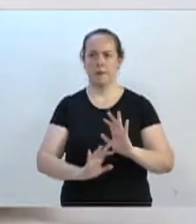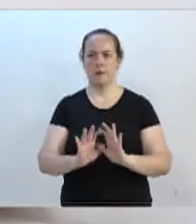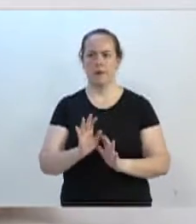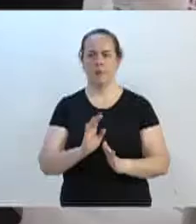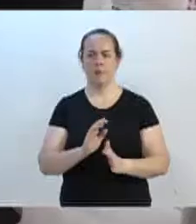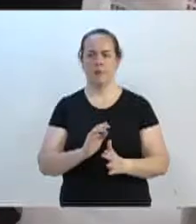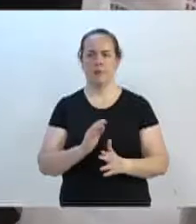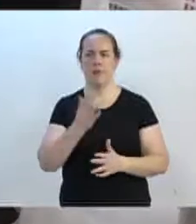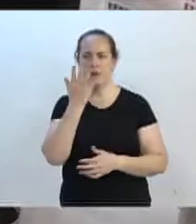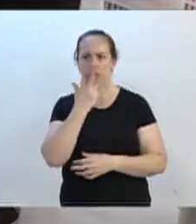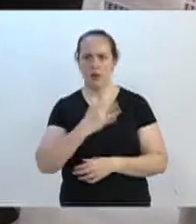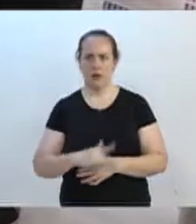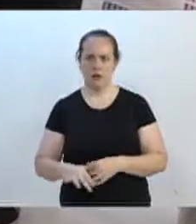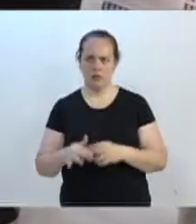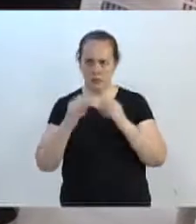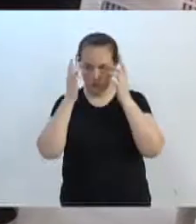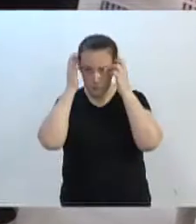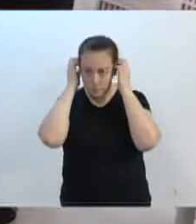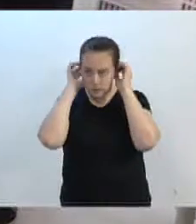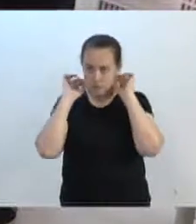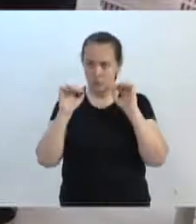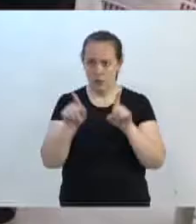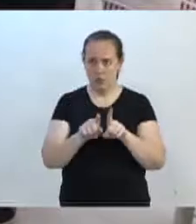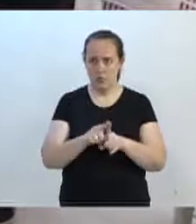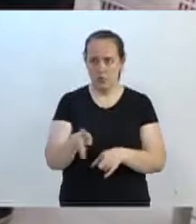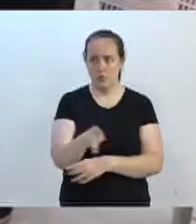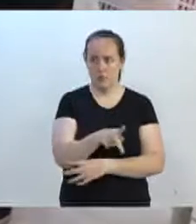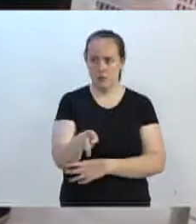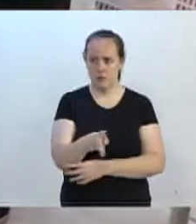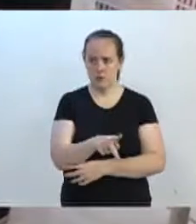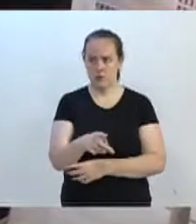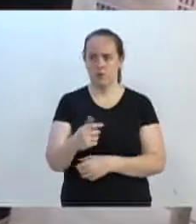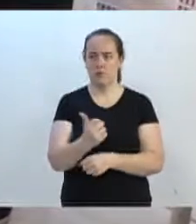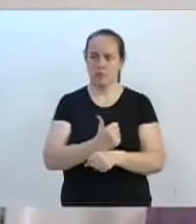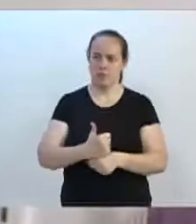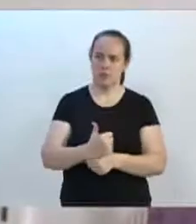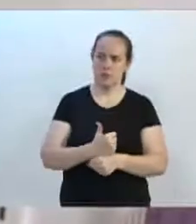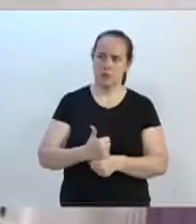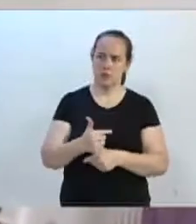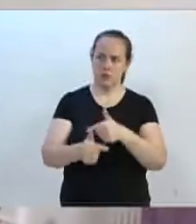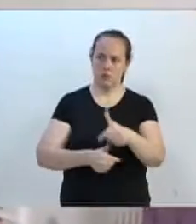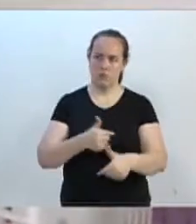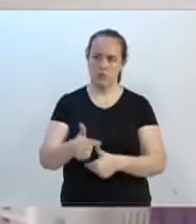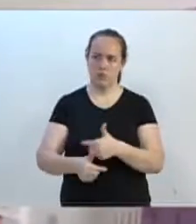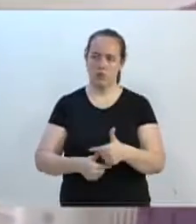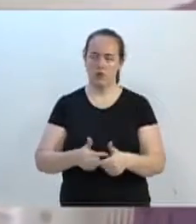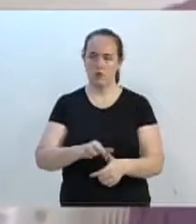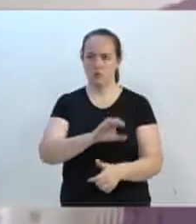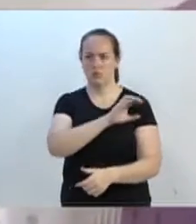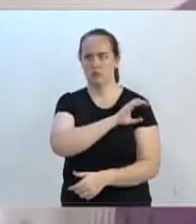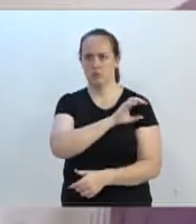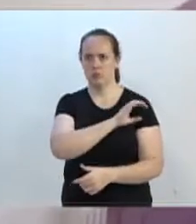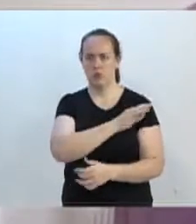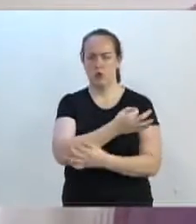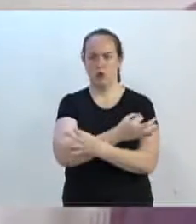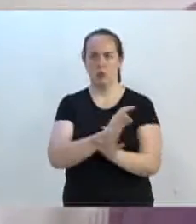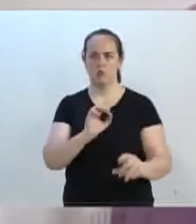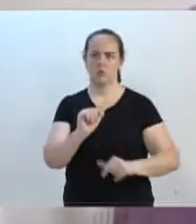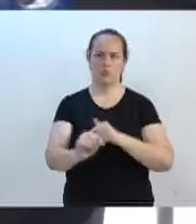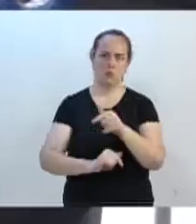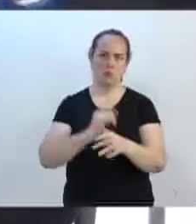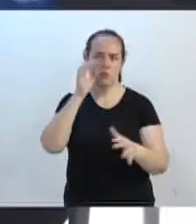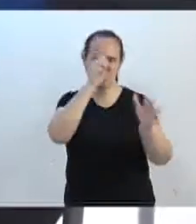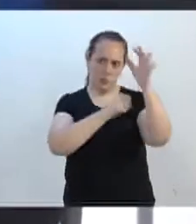prevenção às crianças e também aos professores e funcionários que vêm fazendo um belíssimo trabalho de